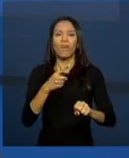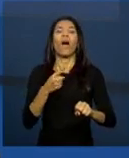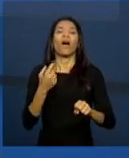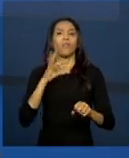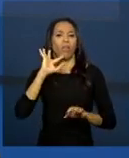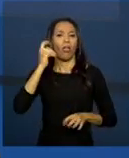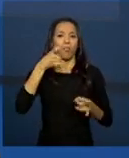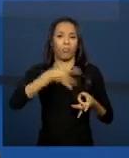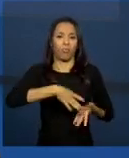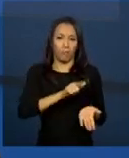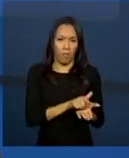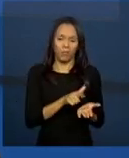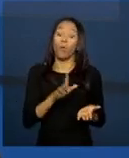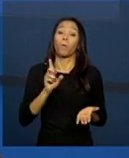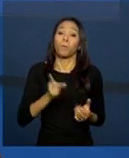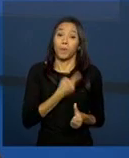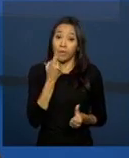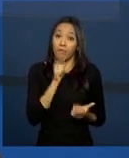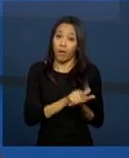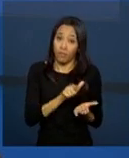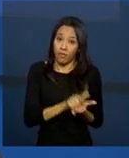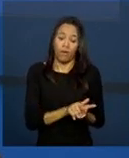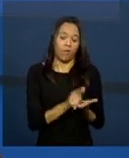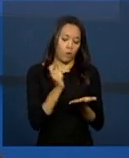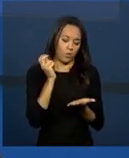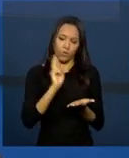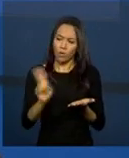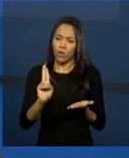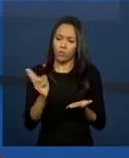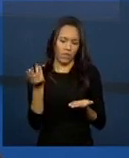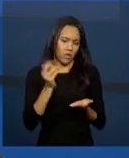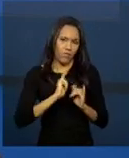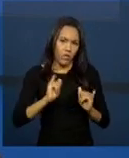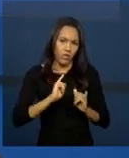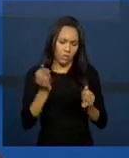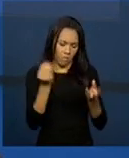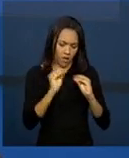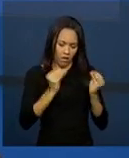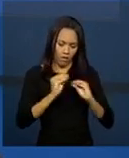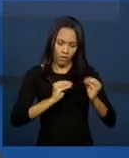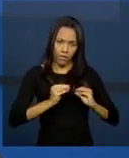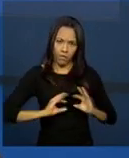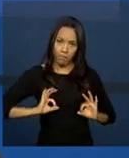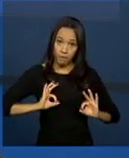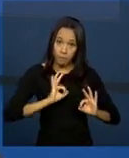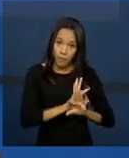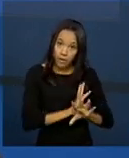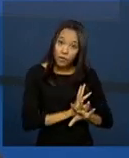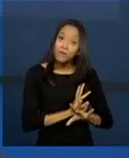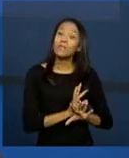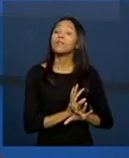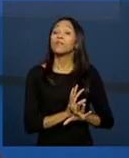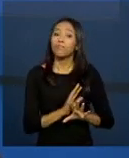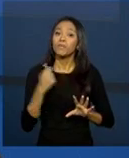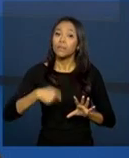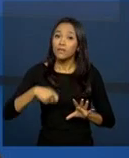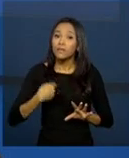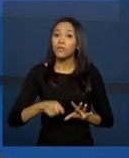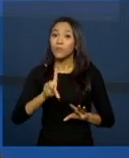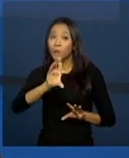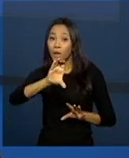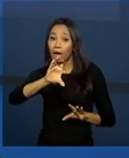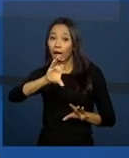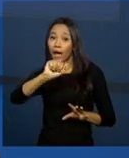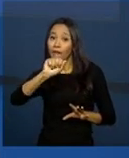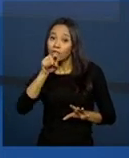terá o seu prontuário físico. E ela deve buscar fazer o cadastramento dessa pessoa no Cade Único.